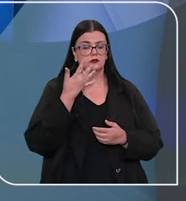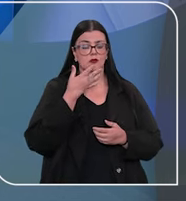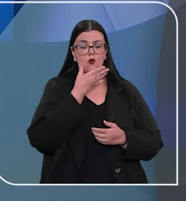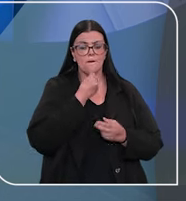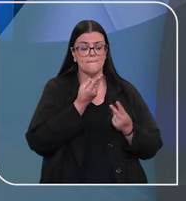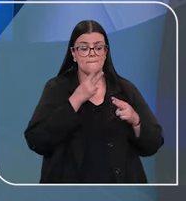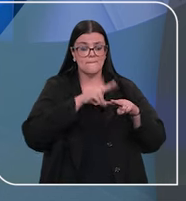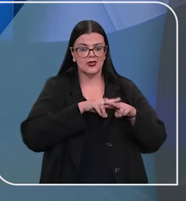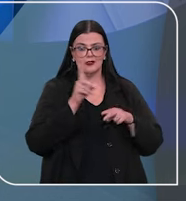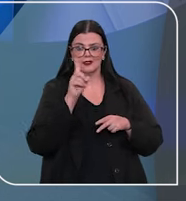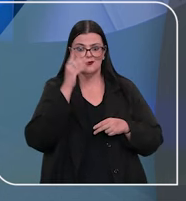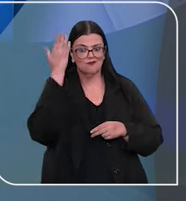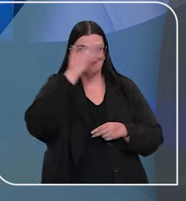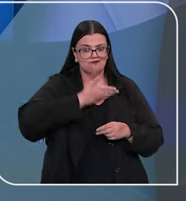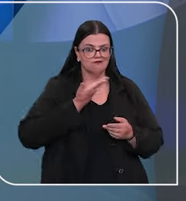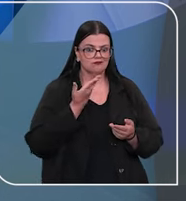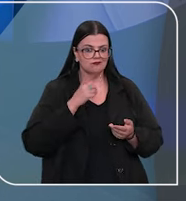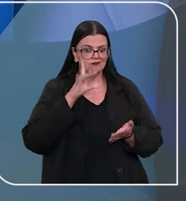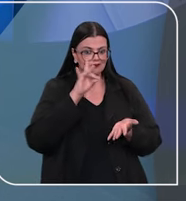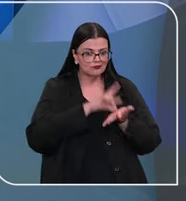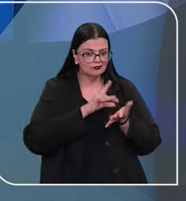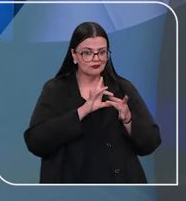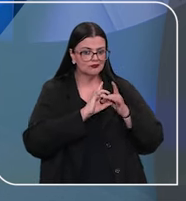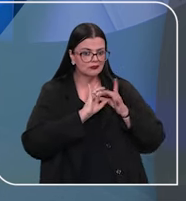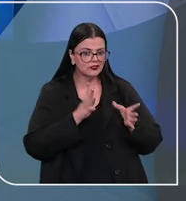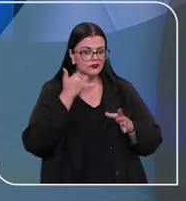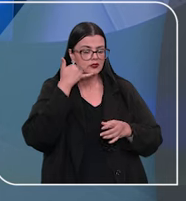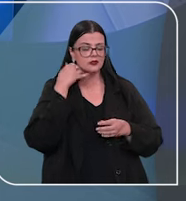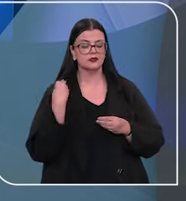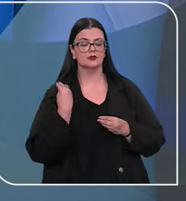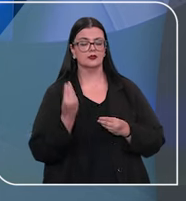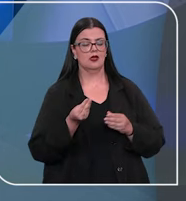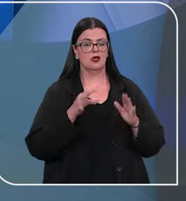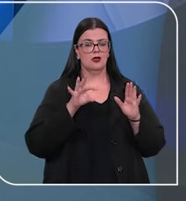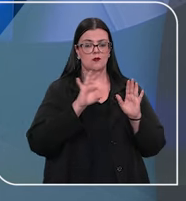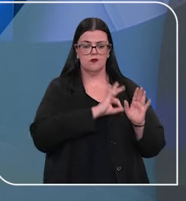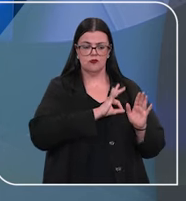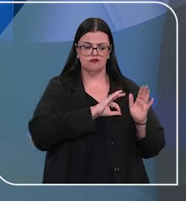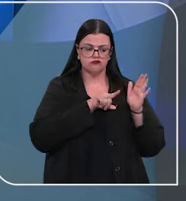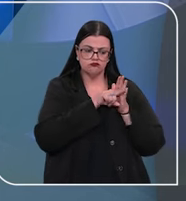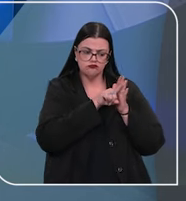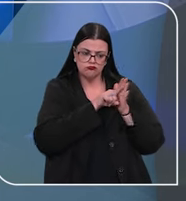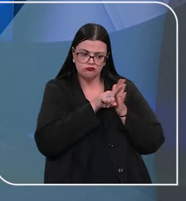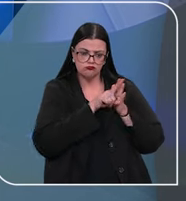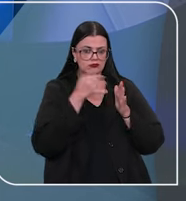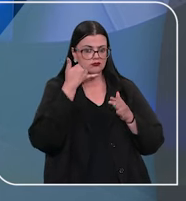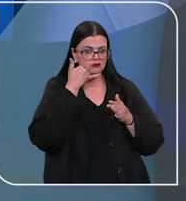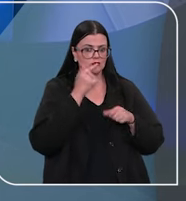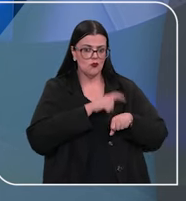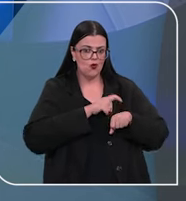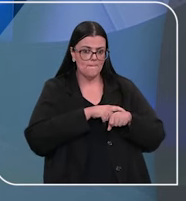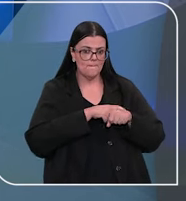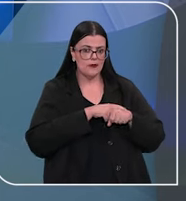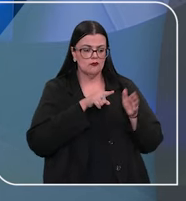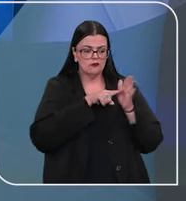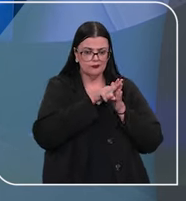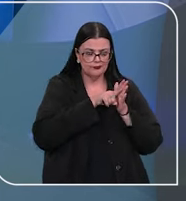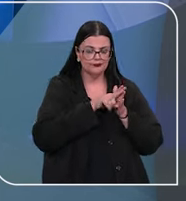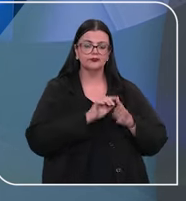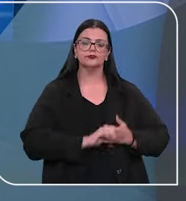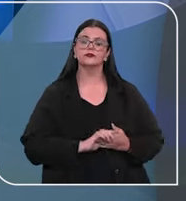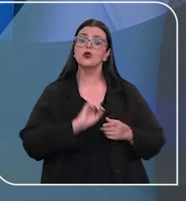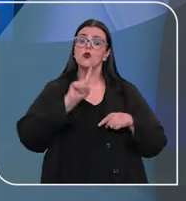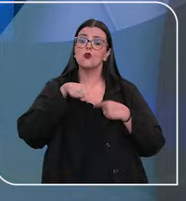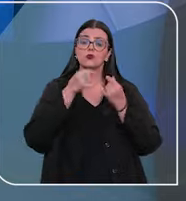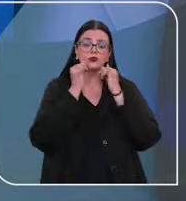de um homem preso porque não ficou provado que ele tenha permitido que policiais acessassem o aparelho durante a abordagem.